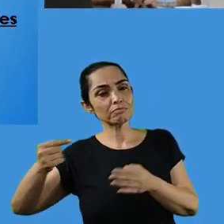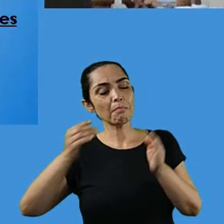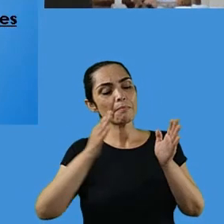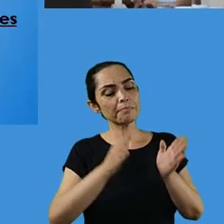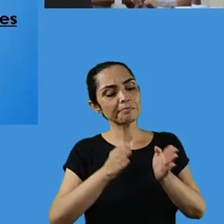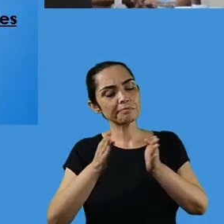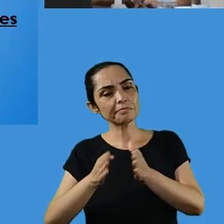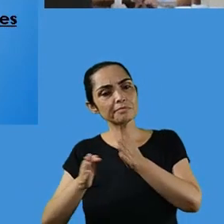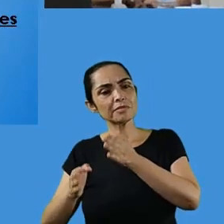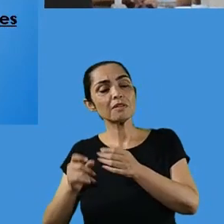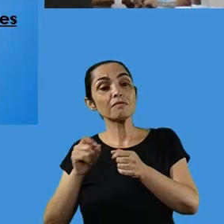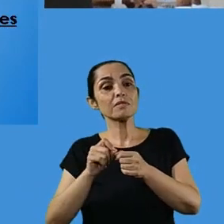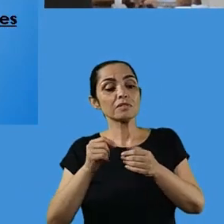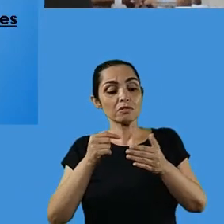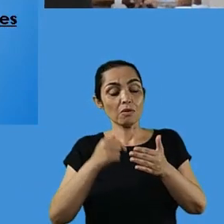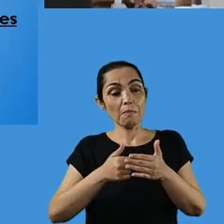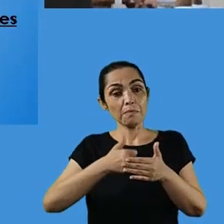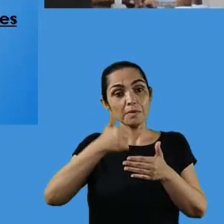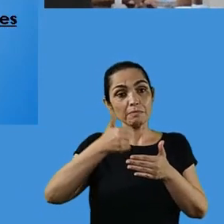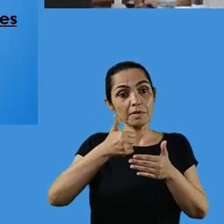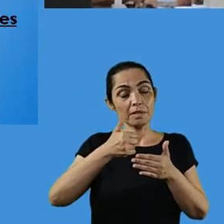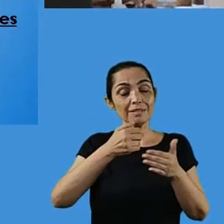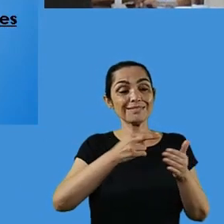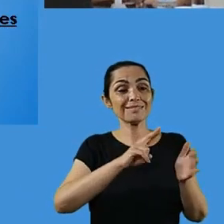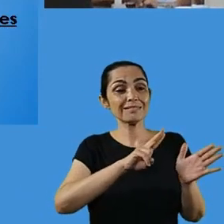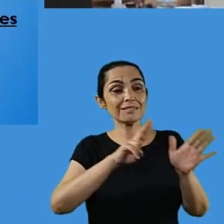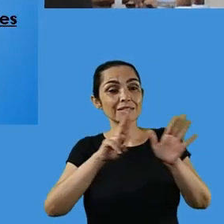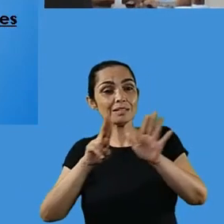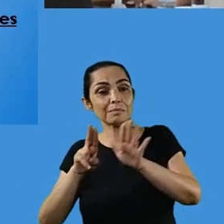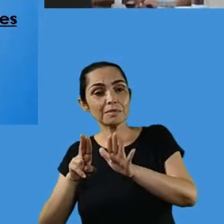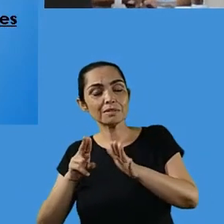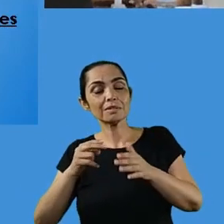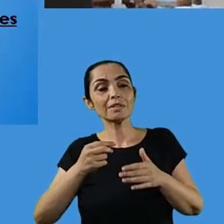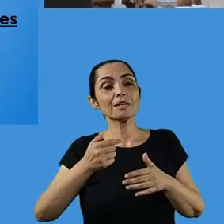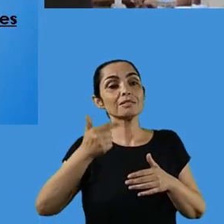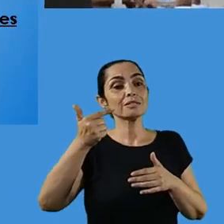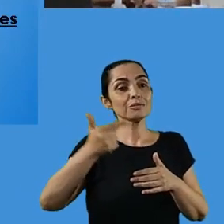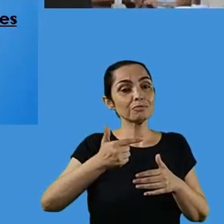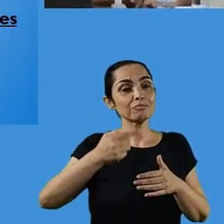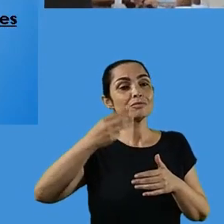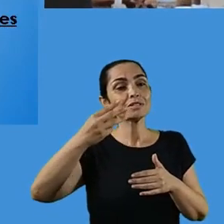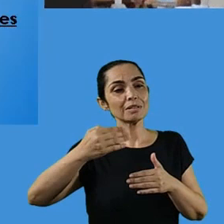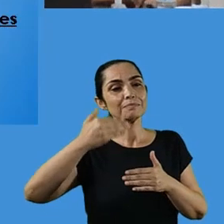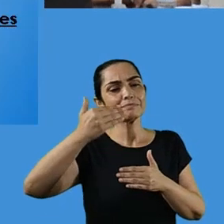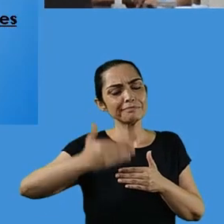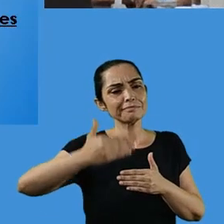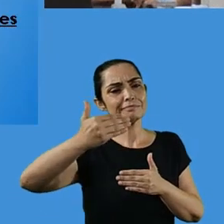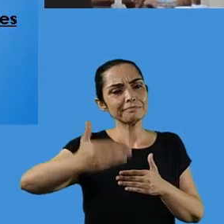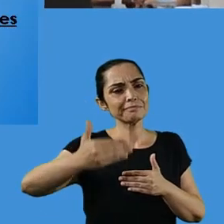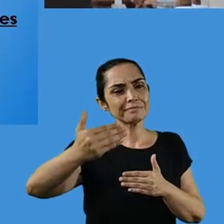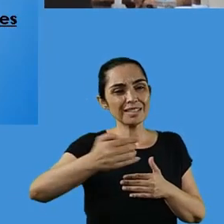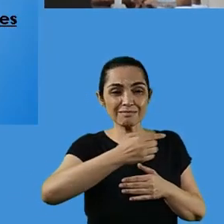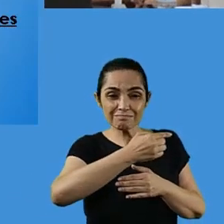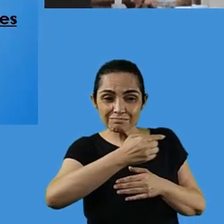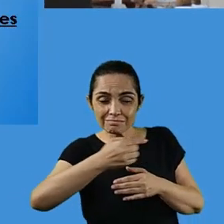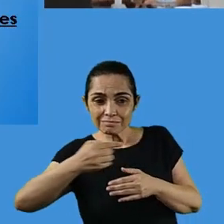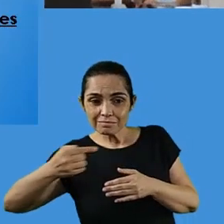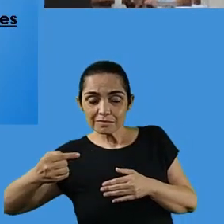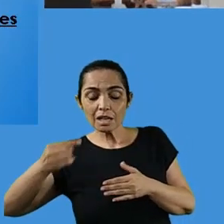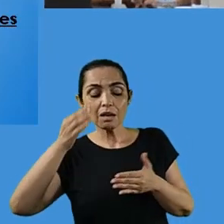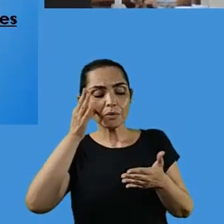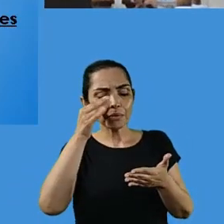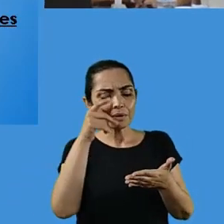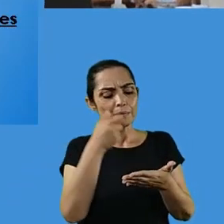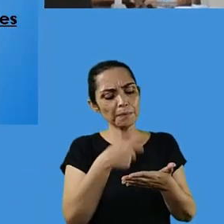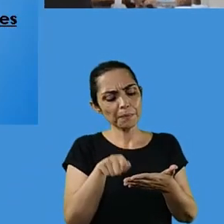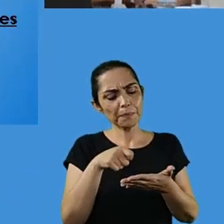Então, a equipe técnico-pedagógica, ela está à frente disso para auxiliar e atender o professor nas melhores escolhas, nas